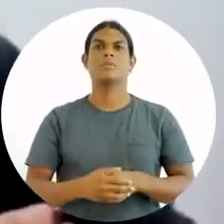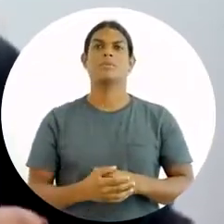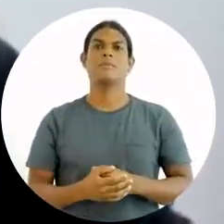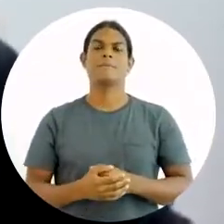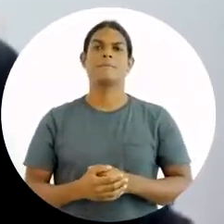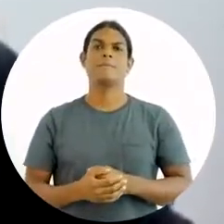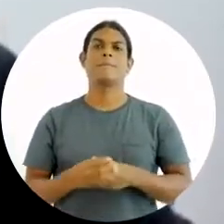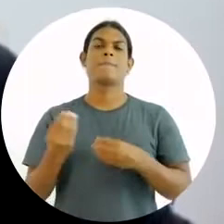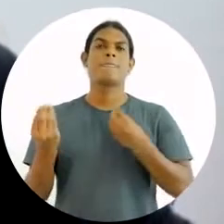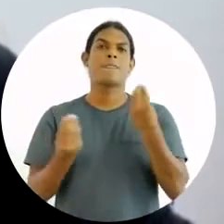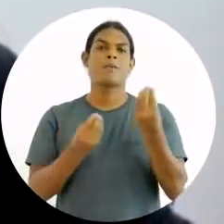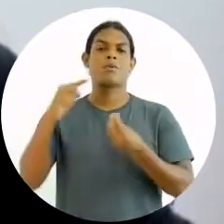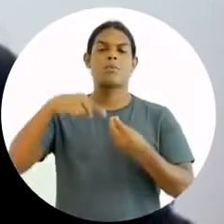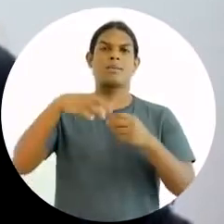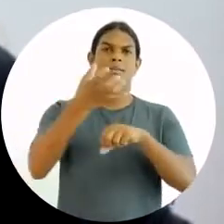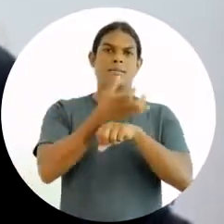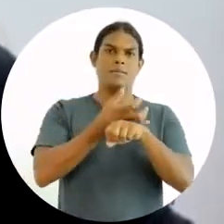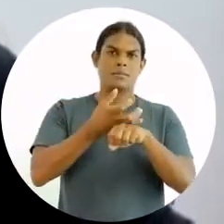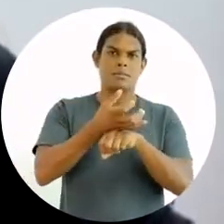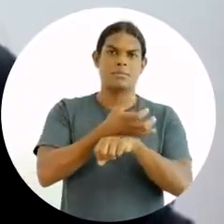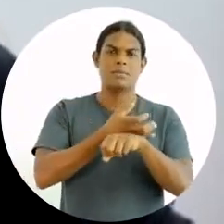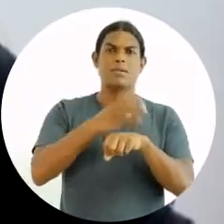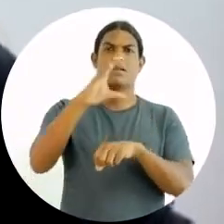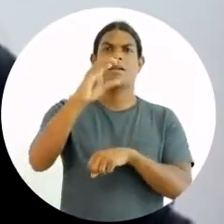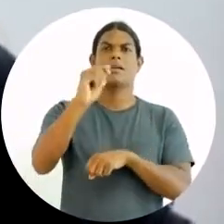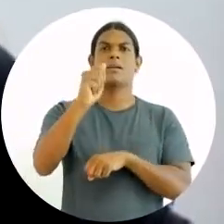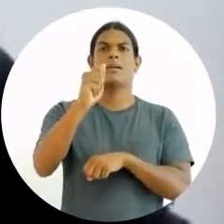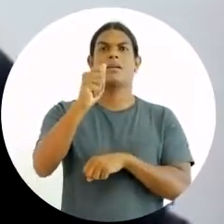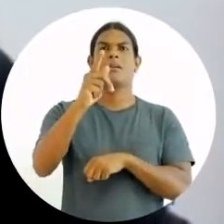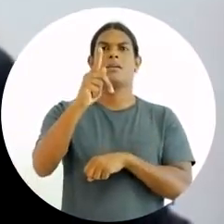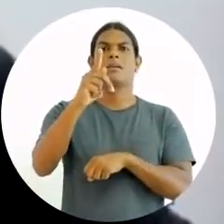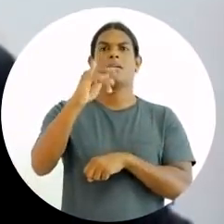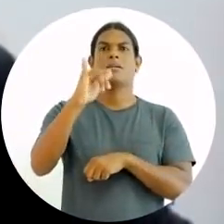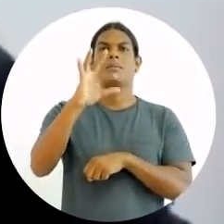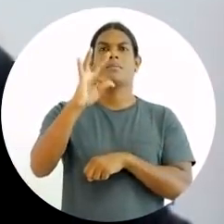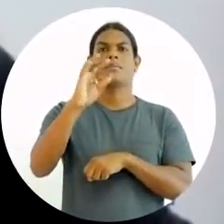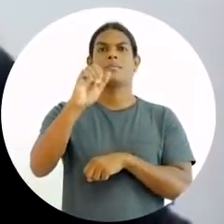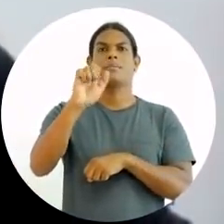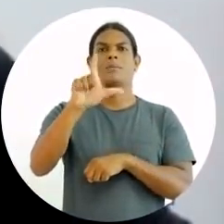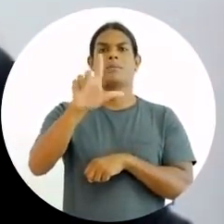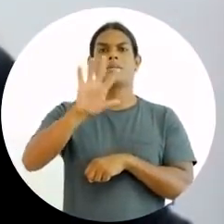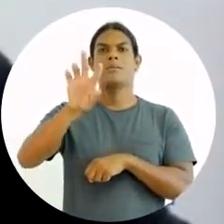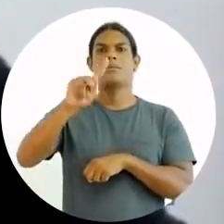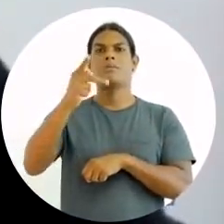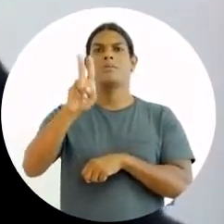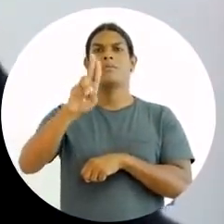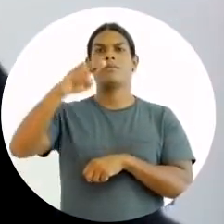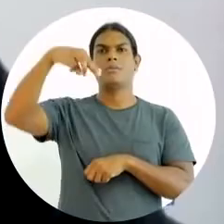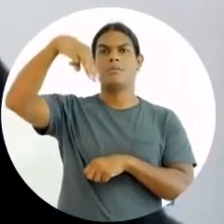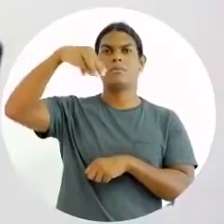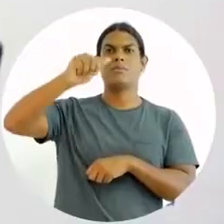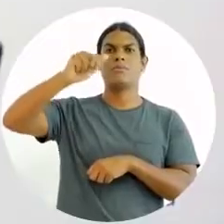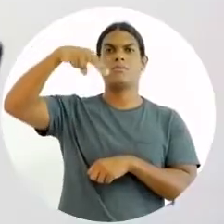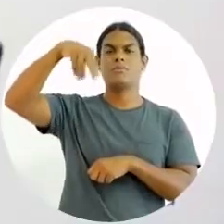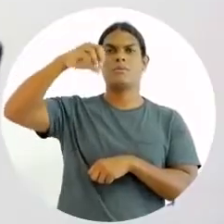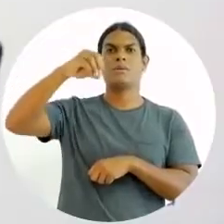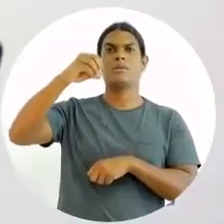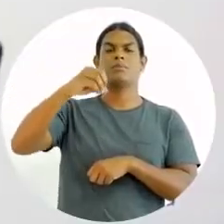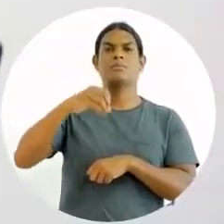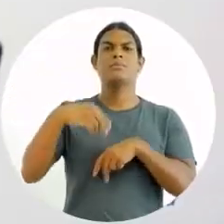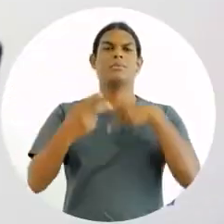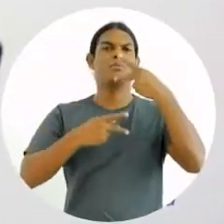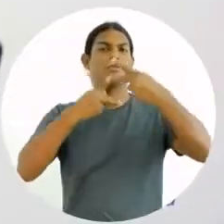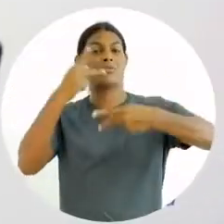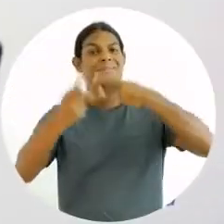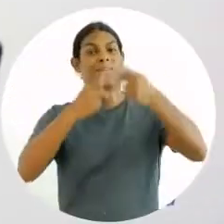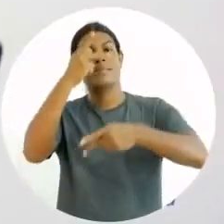E como a nossa disciplina é capital humano, o recurso que nós estamos falando aqui são as pessoas. Vamos entender um pouco mais